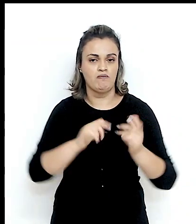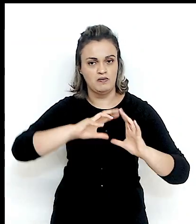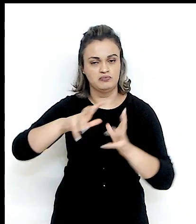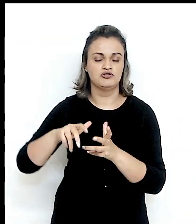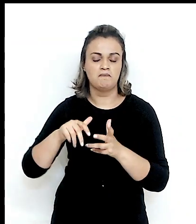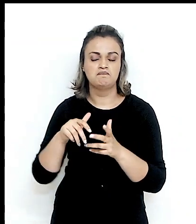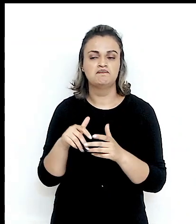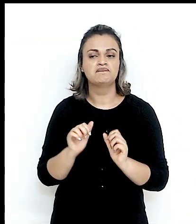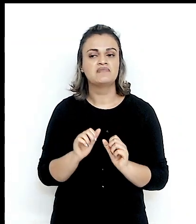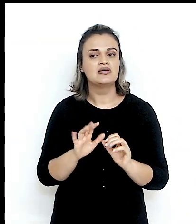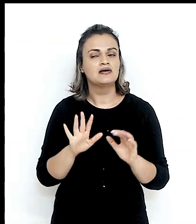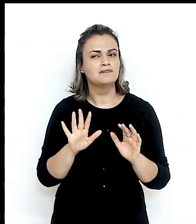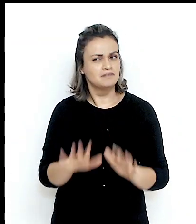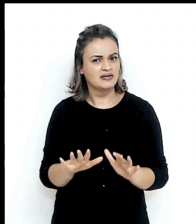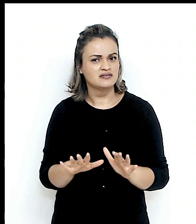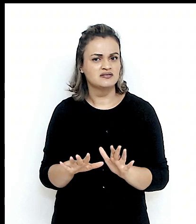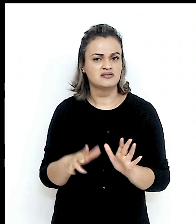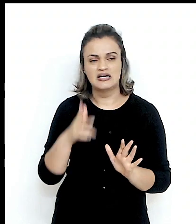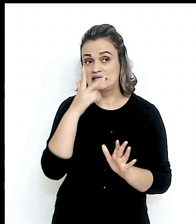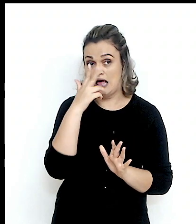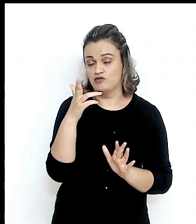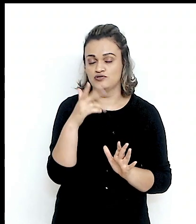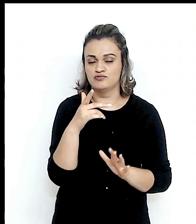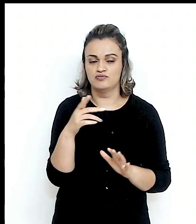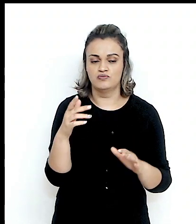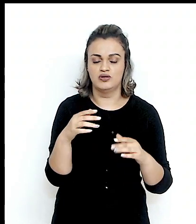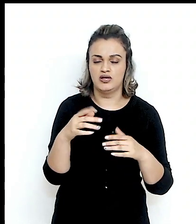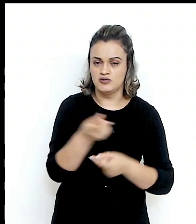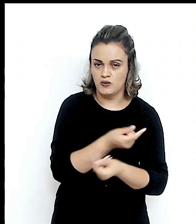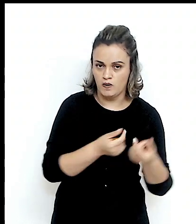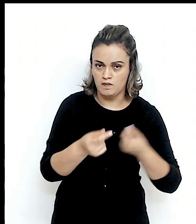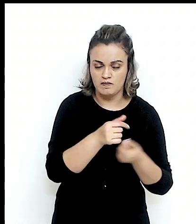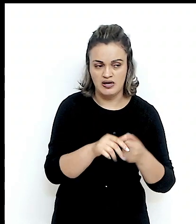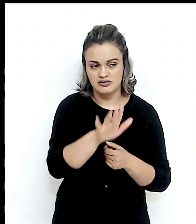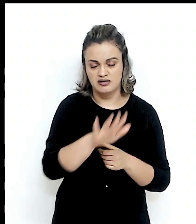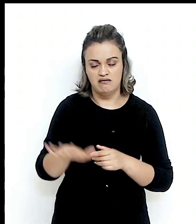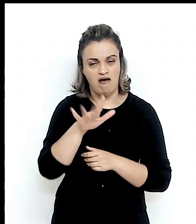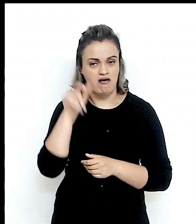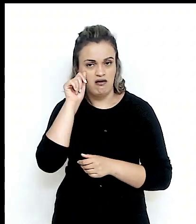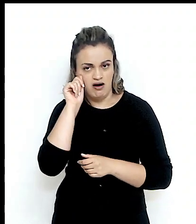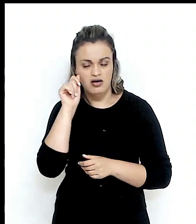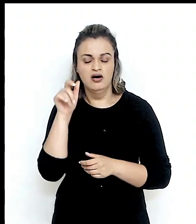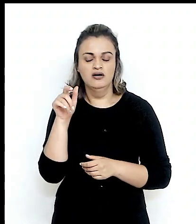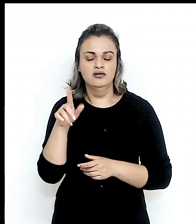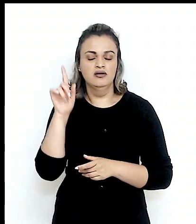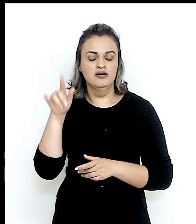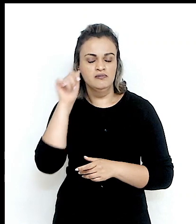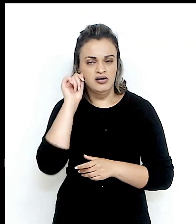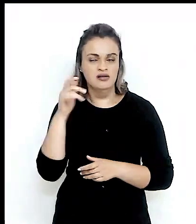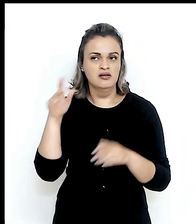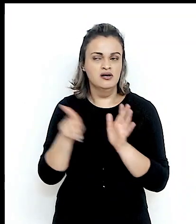Ao contrário do que se supõe, o comércio interregional na região do leste da Ásia, que se posiciona como um dos mais